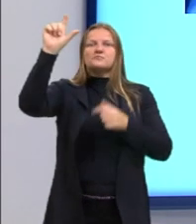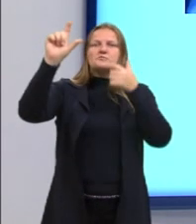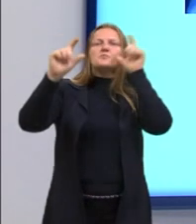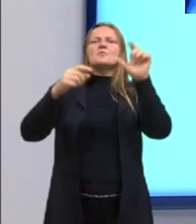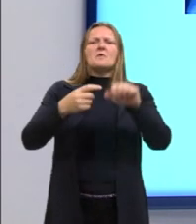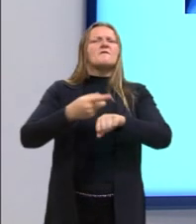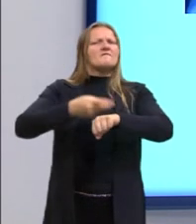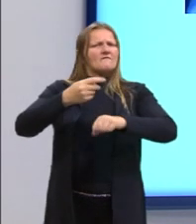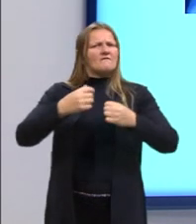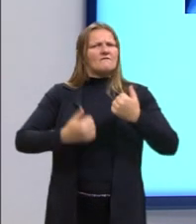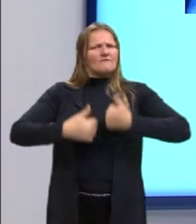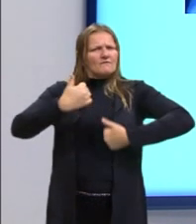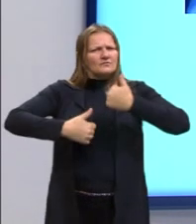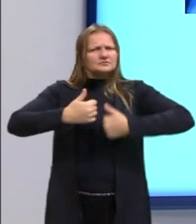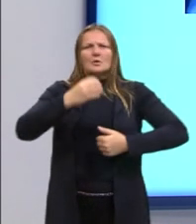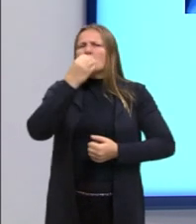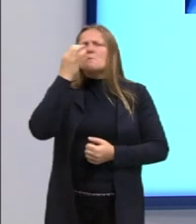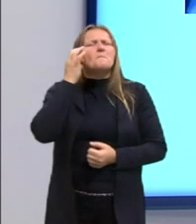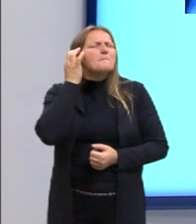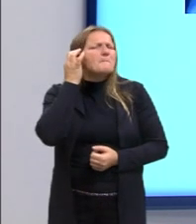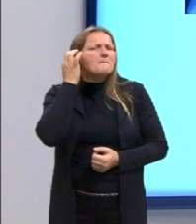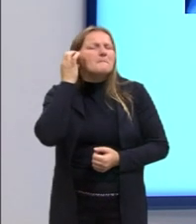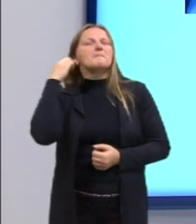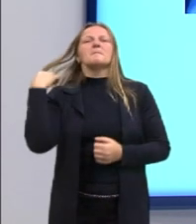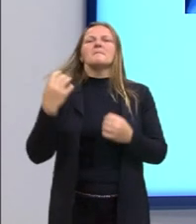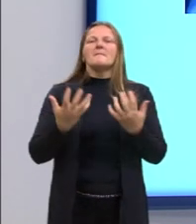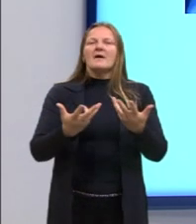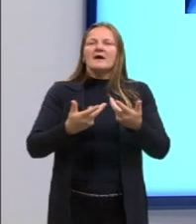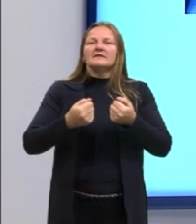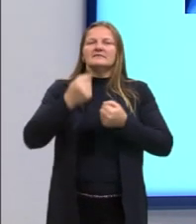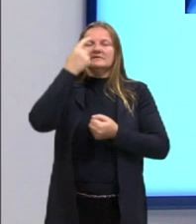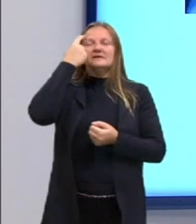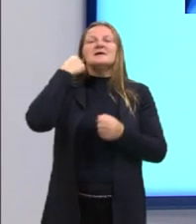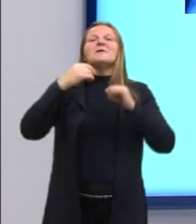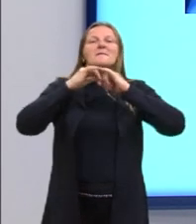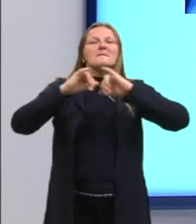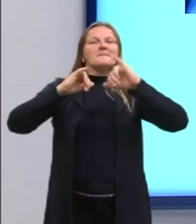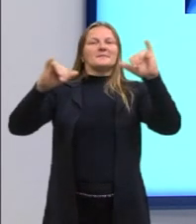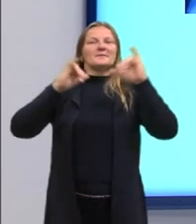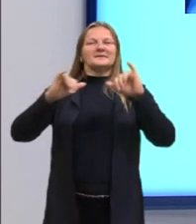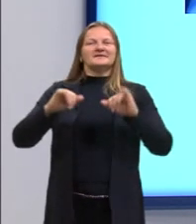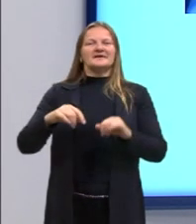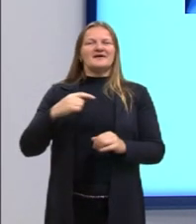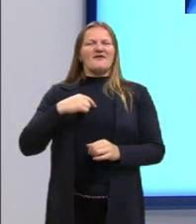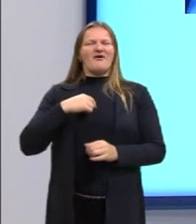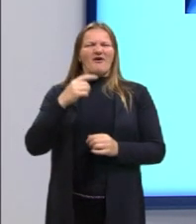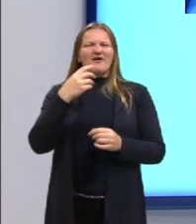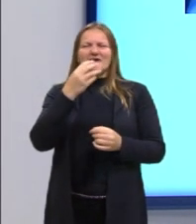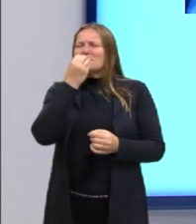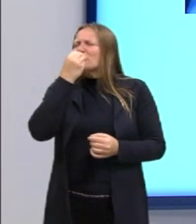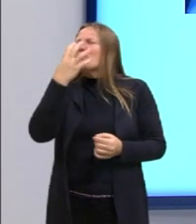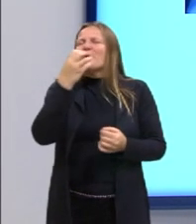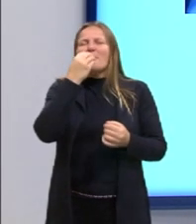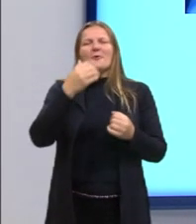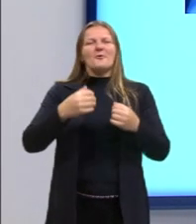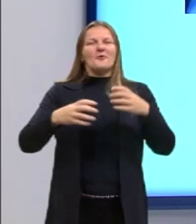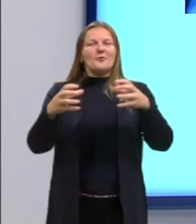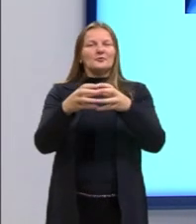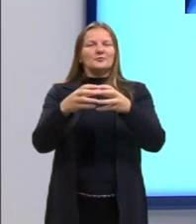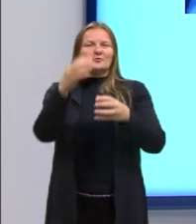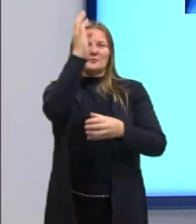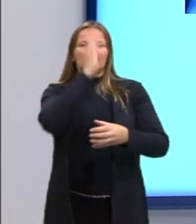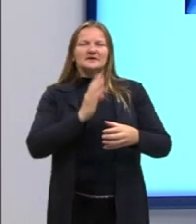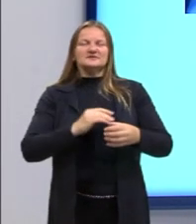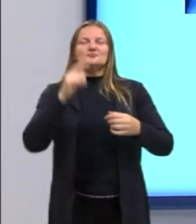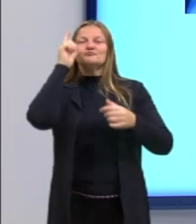maravilhoso. E isso foi usado pela ditadura militar como uma propaganda, para dizer, olha como tudo está bem, a seleção está bem, estamos